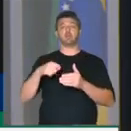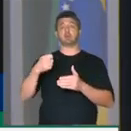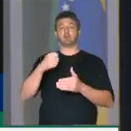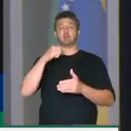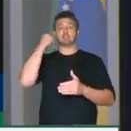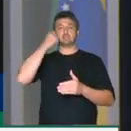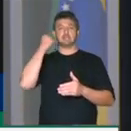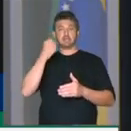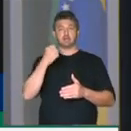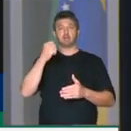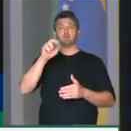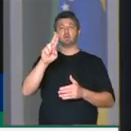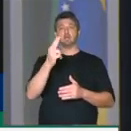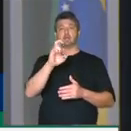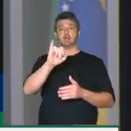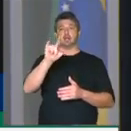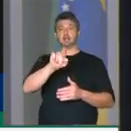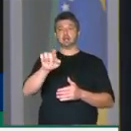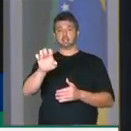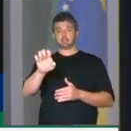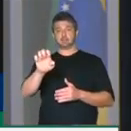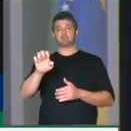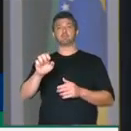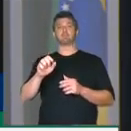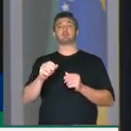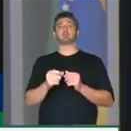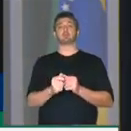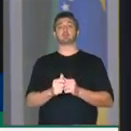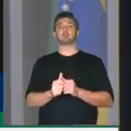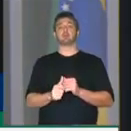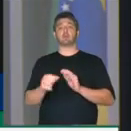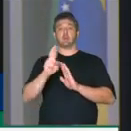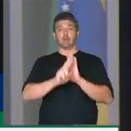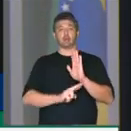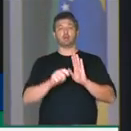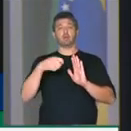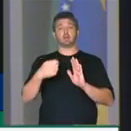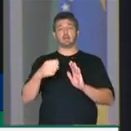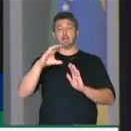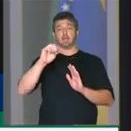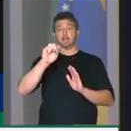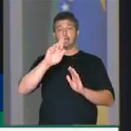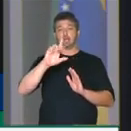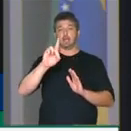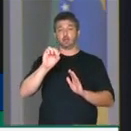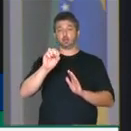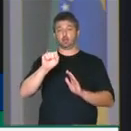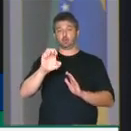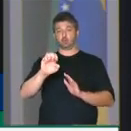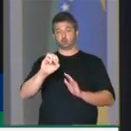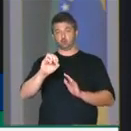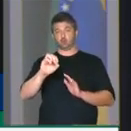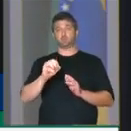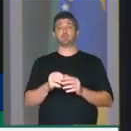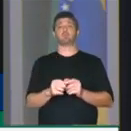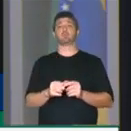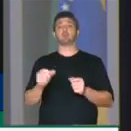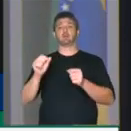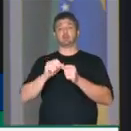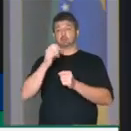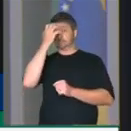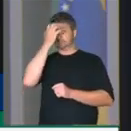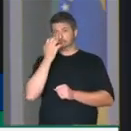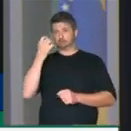senador Luiz Carlos Reis, com a relatoria do deputado Nilton Cardoso Júnior, começou a fazer um debate muito